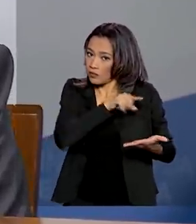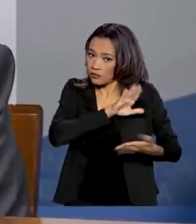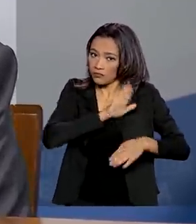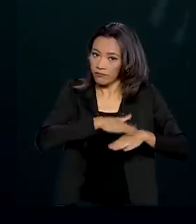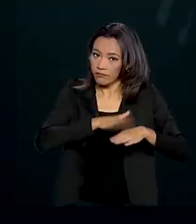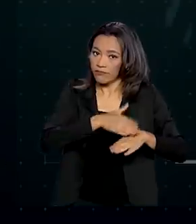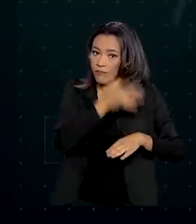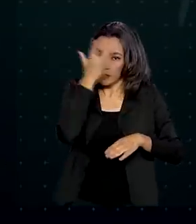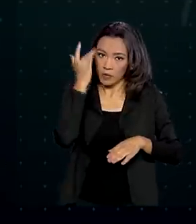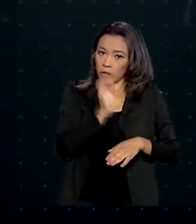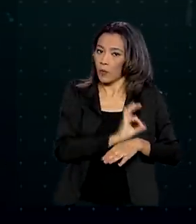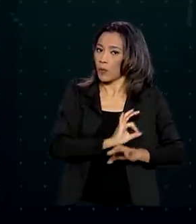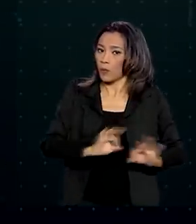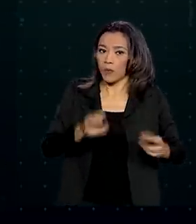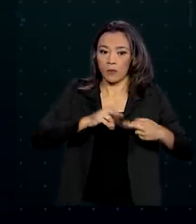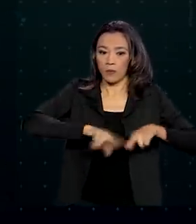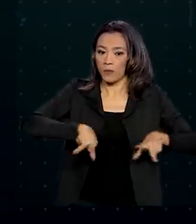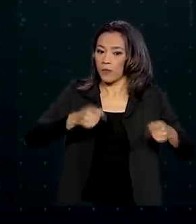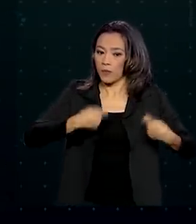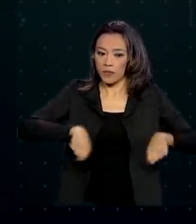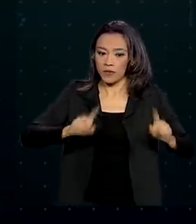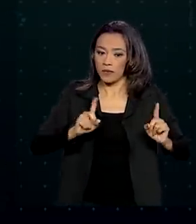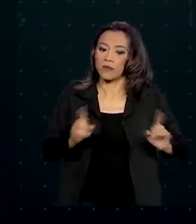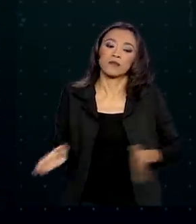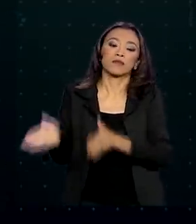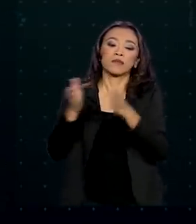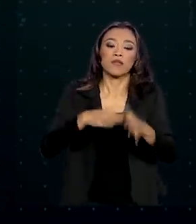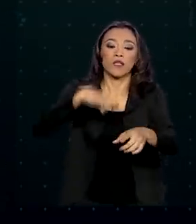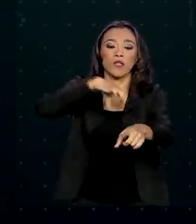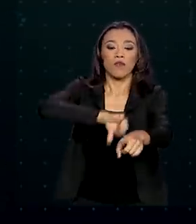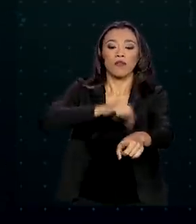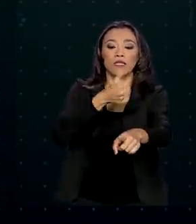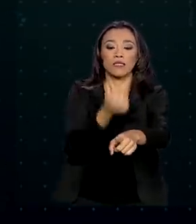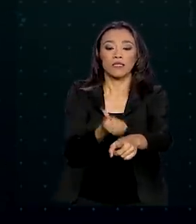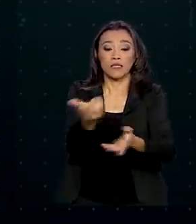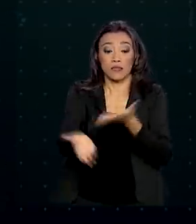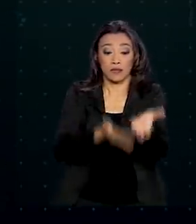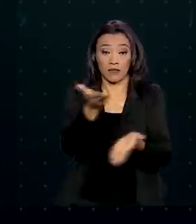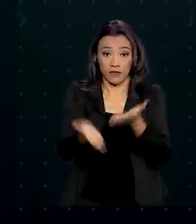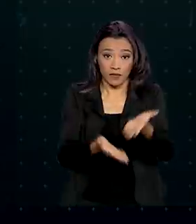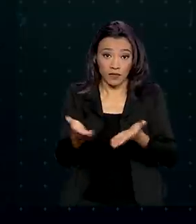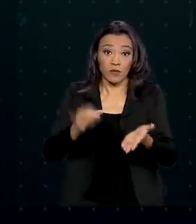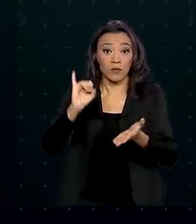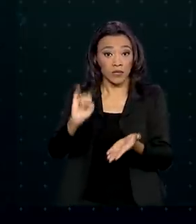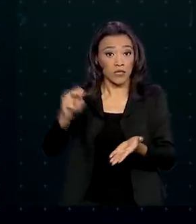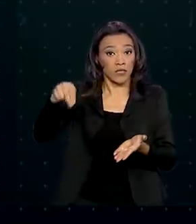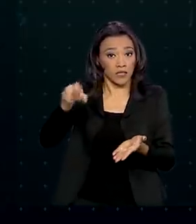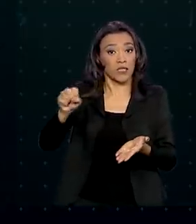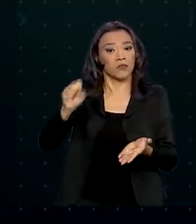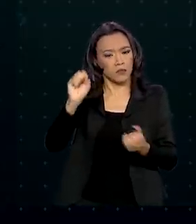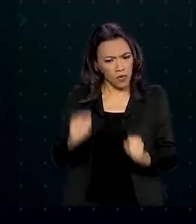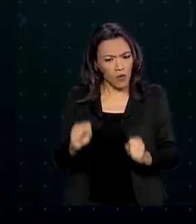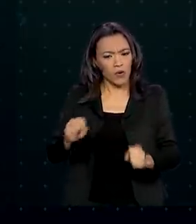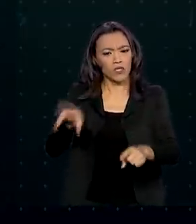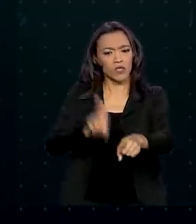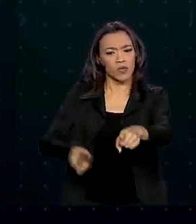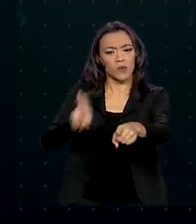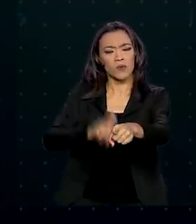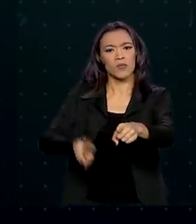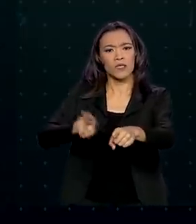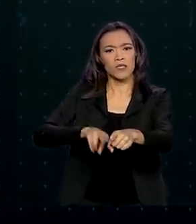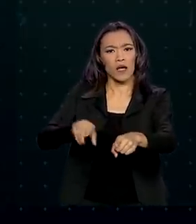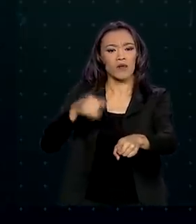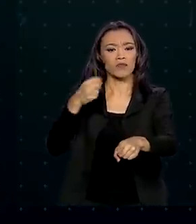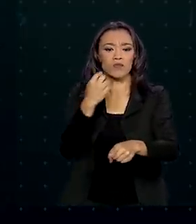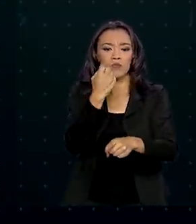procuração. Atualmente, 90 dos 96 serviços do INSS podem ser requeridos via remota pelo canal